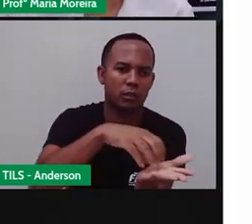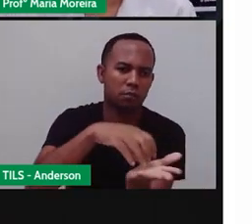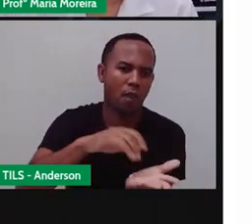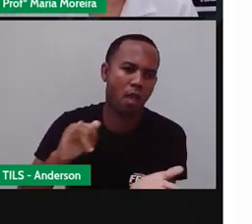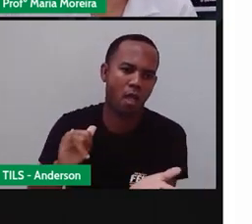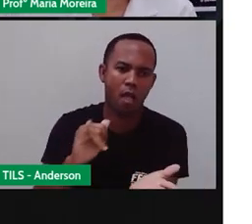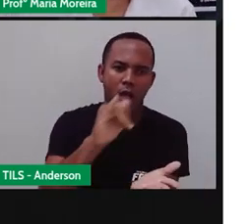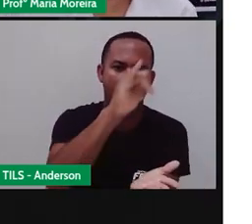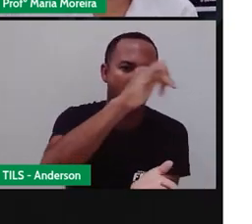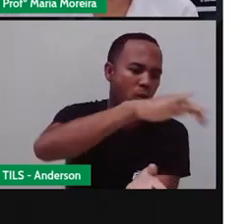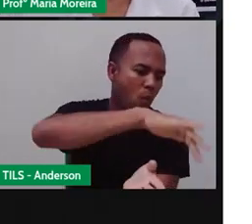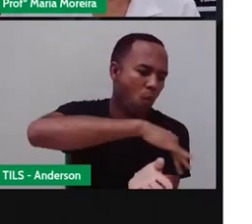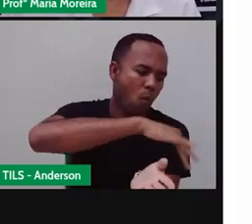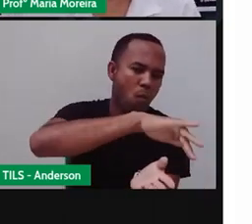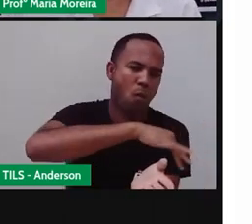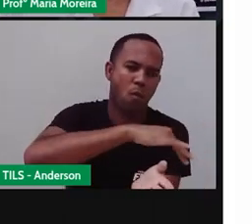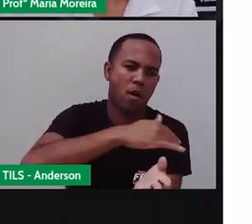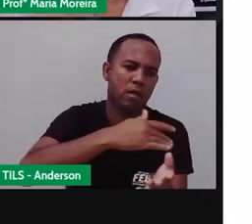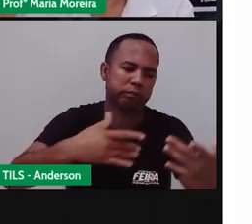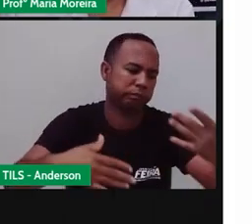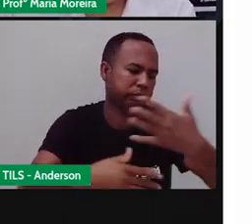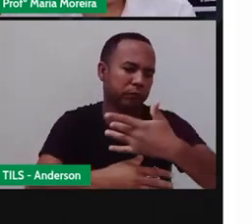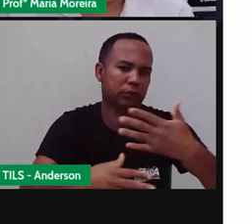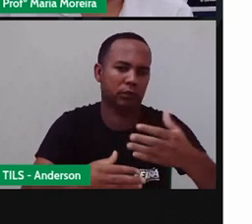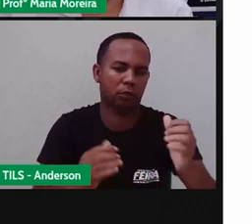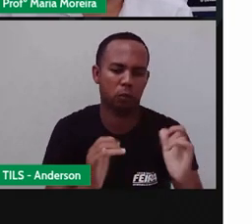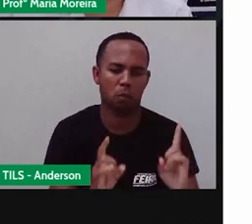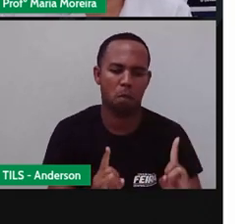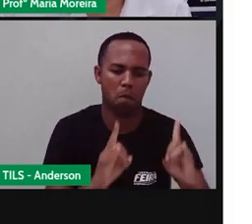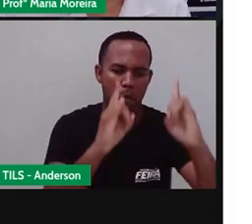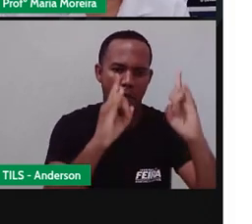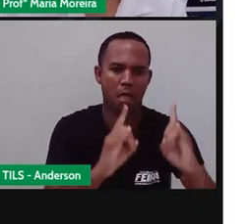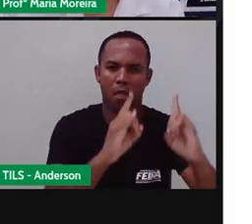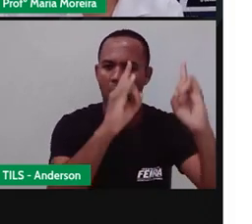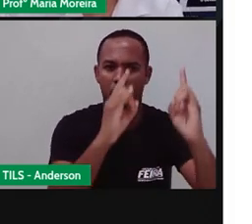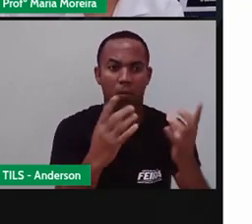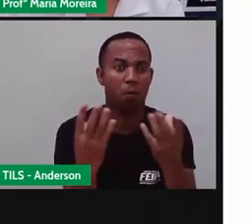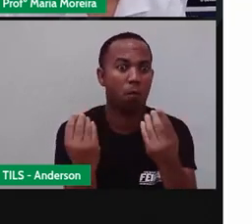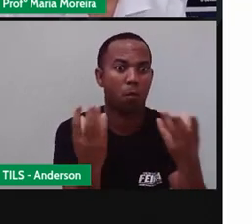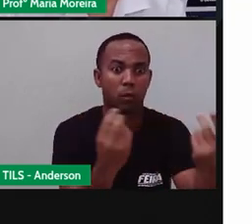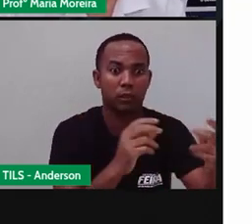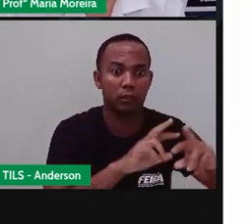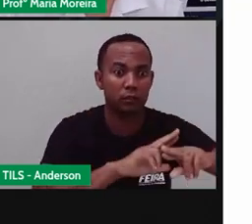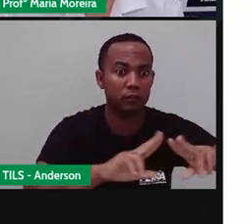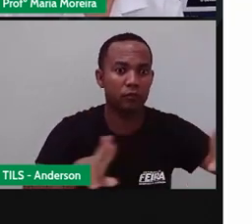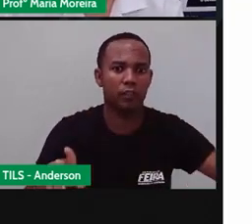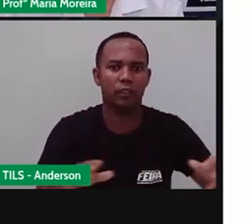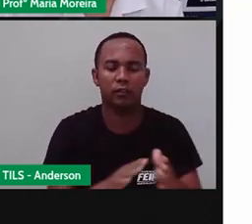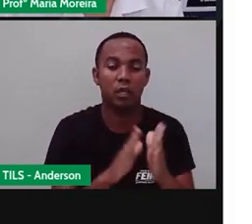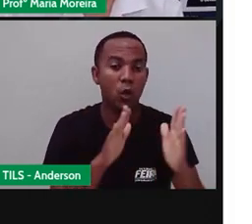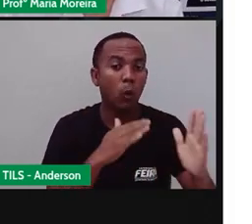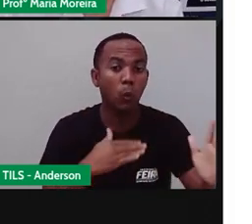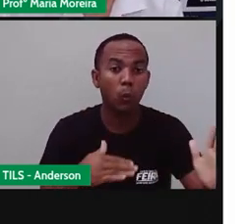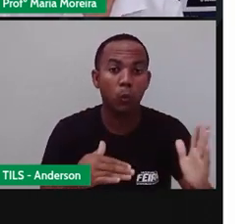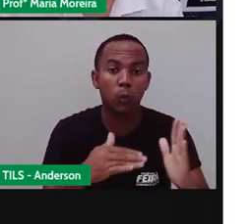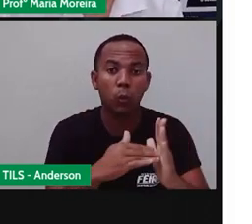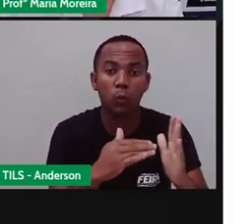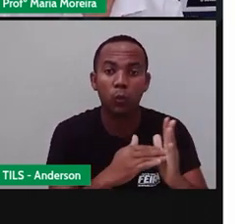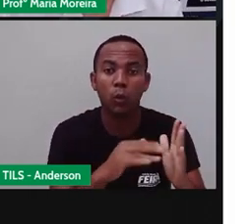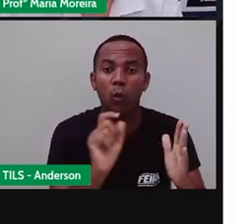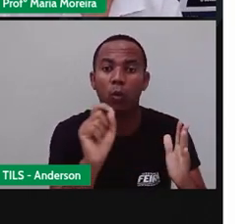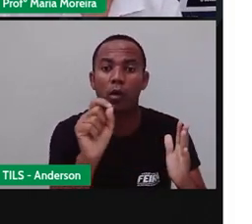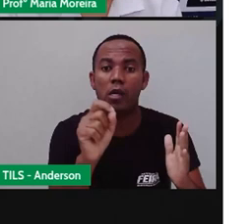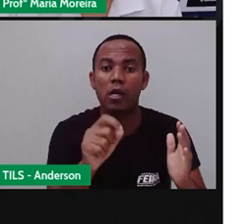aeroportos, ruas, avenidas, prédios, que são os edifícios. Então, tudo isso aí seriam o quê?